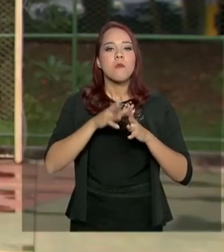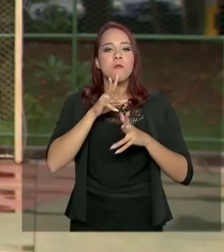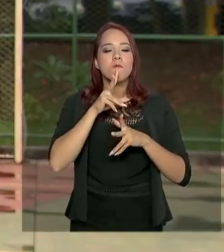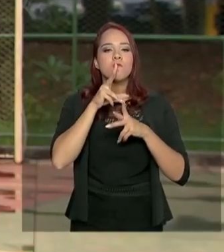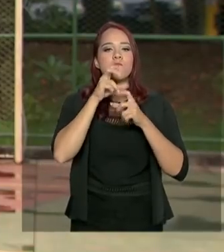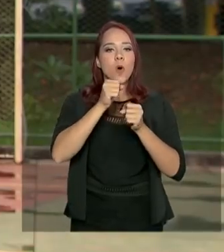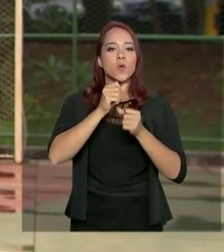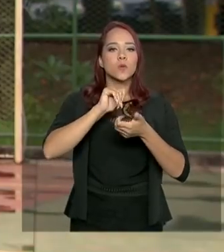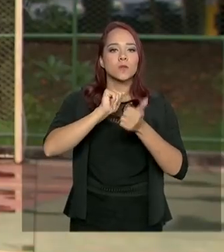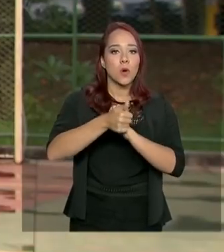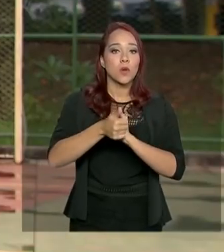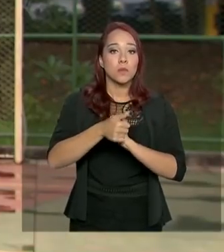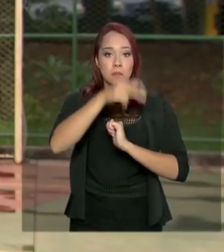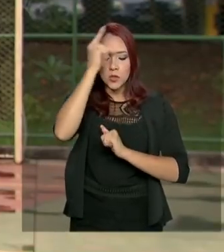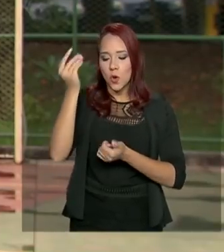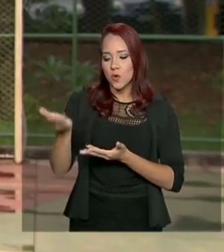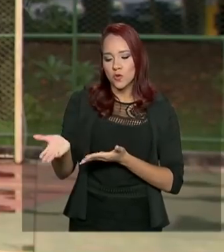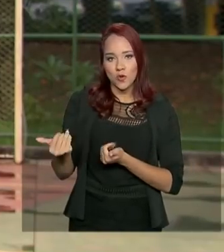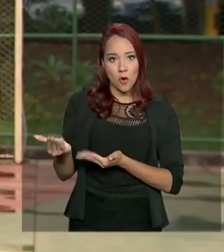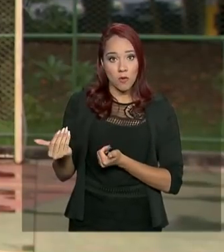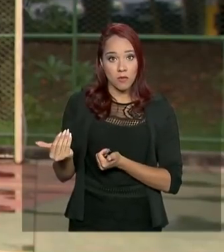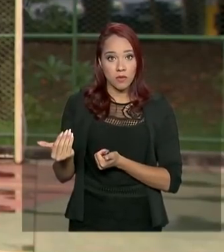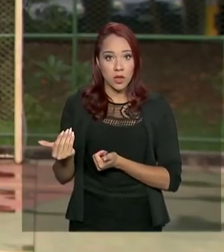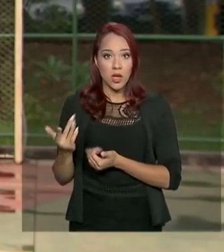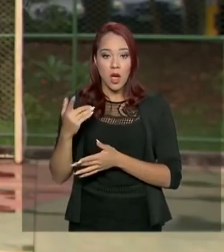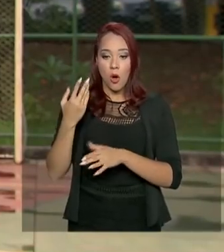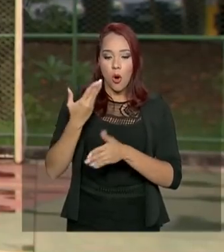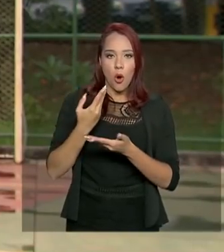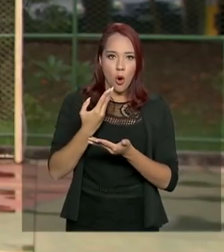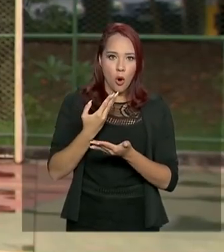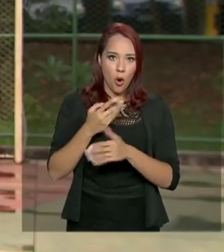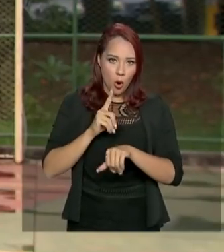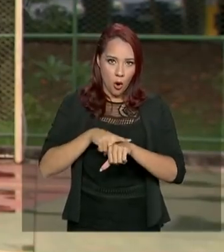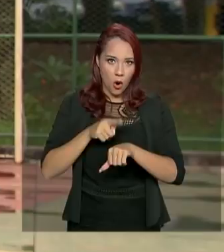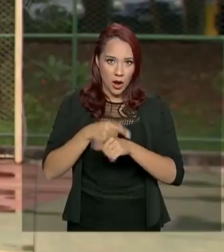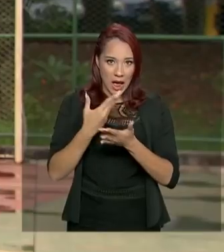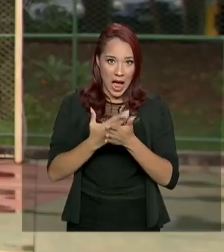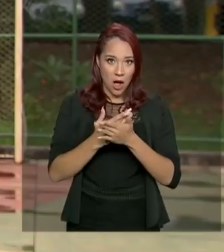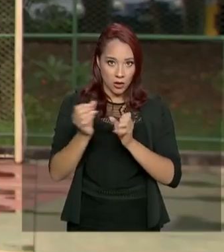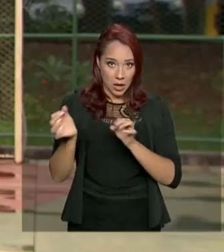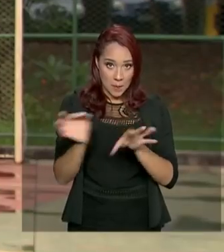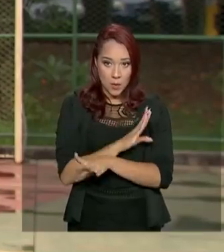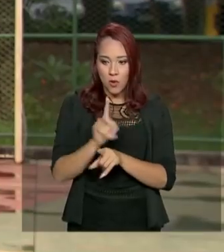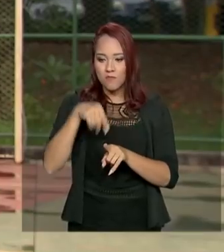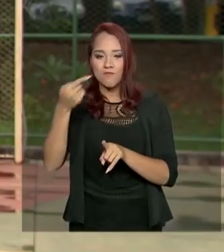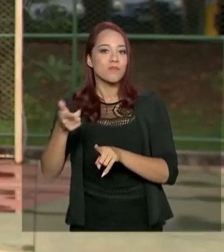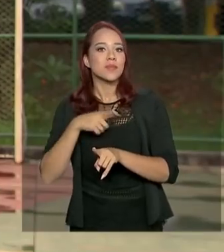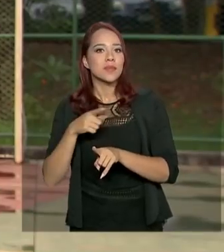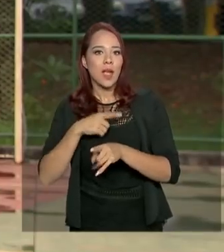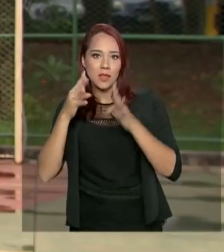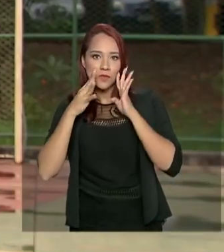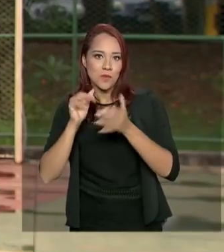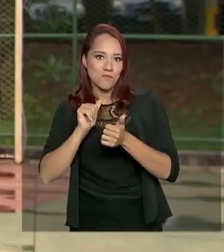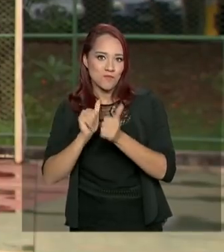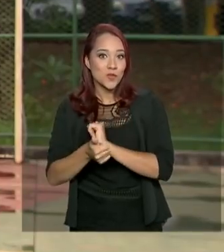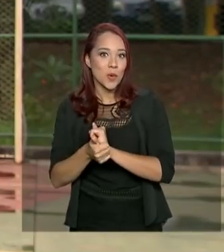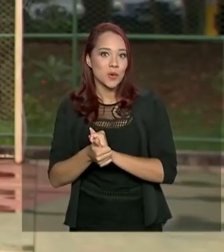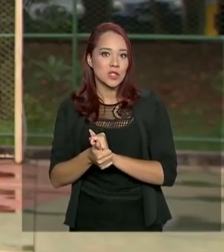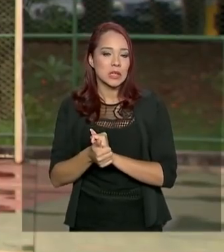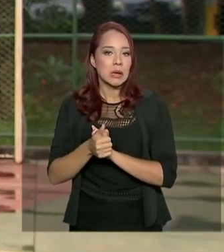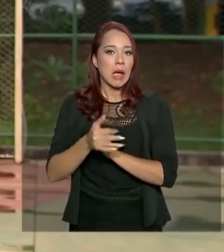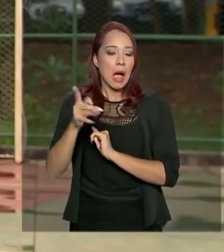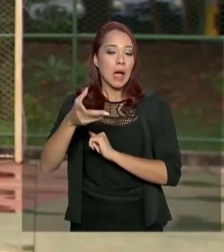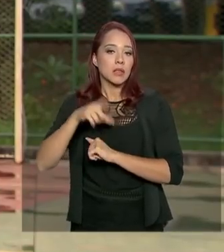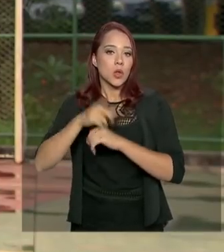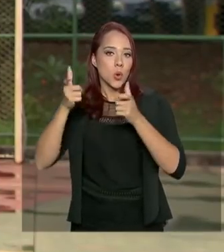atende jovens carentes no horário contrário ao das aulas. As atividades acontecem nas instalações militares. Já